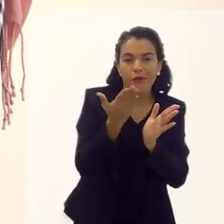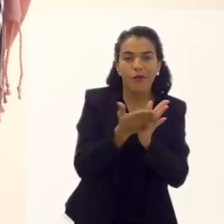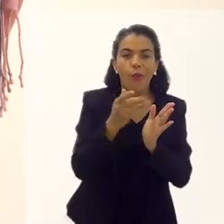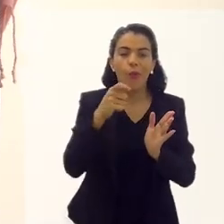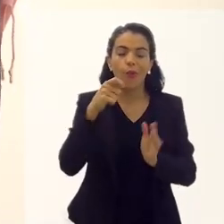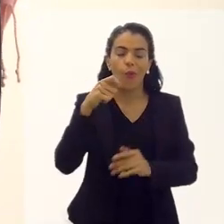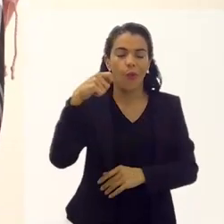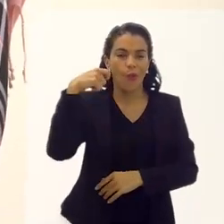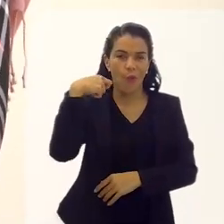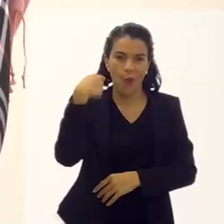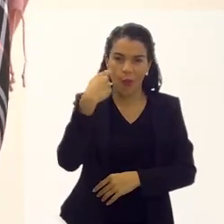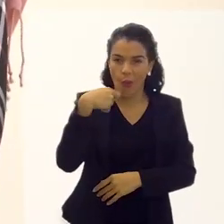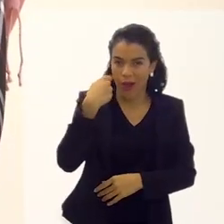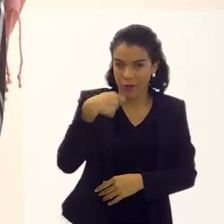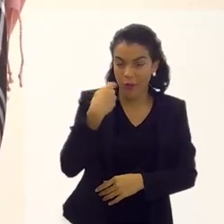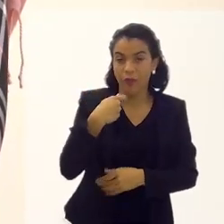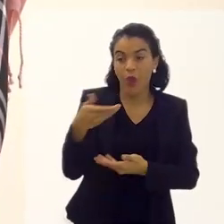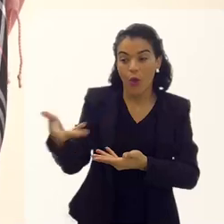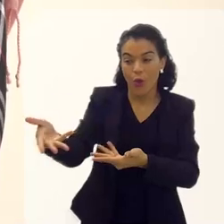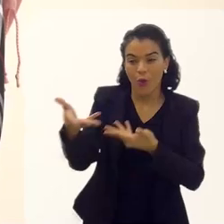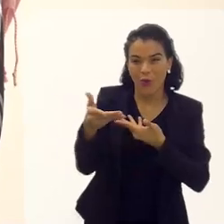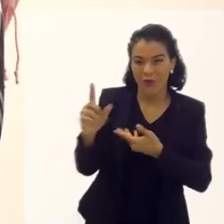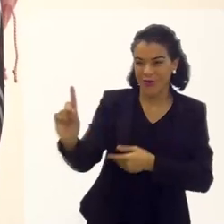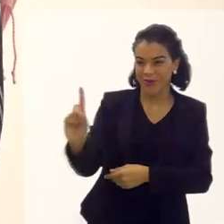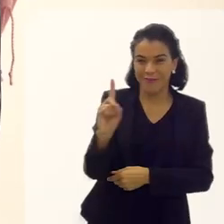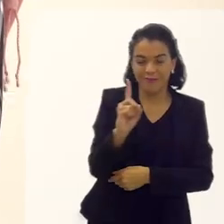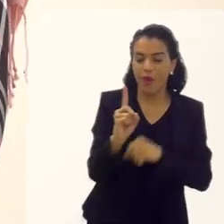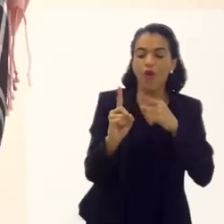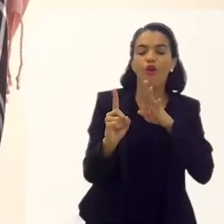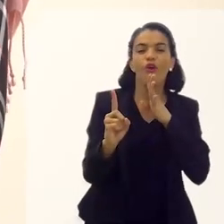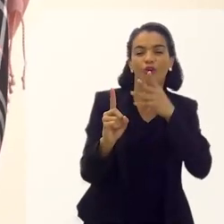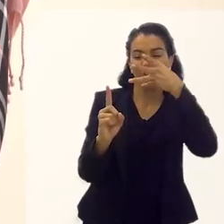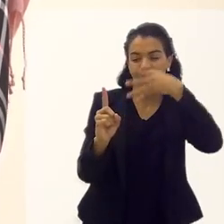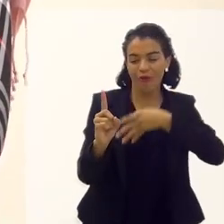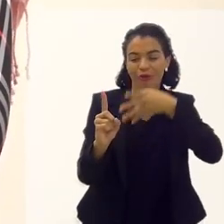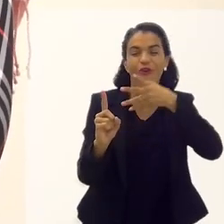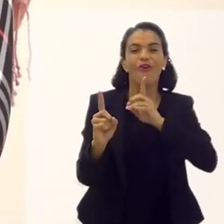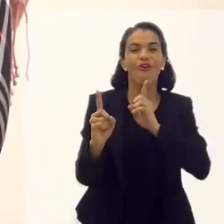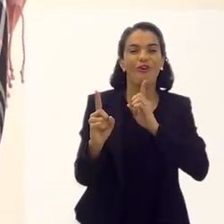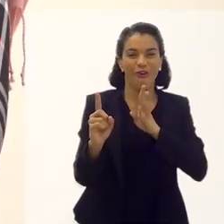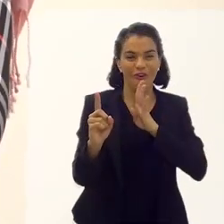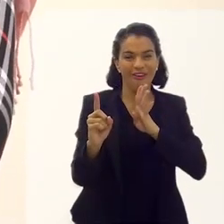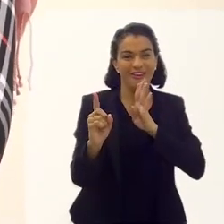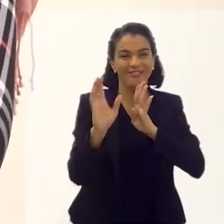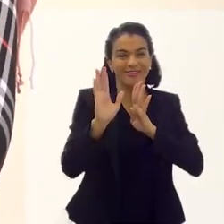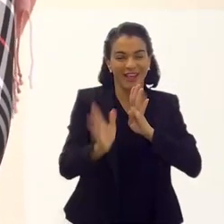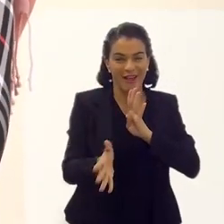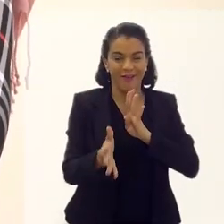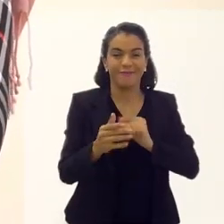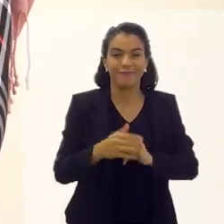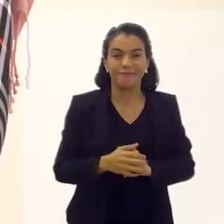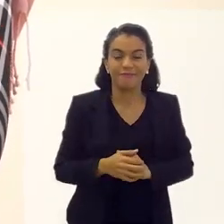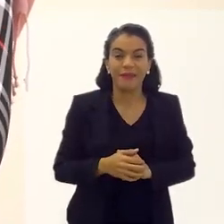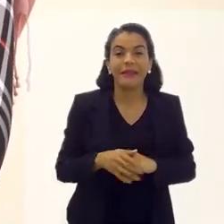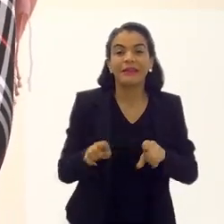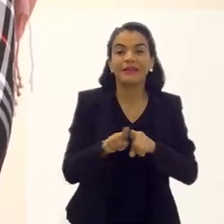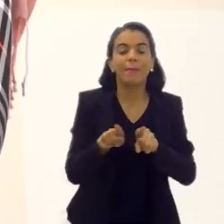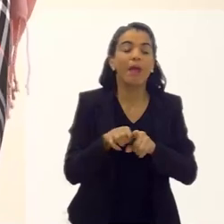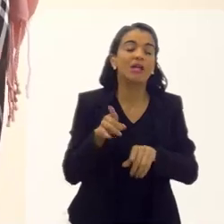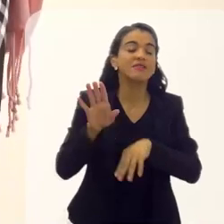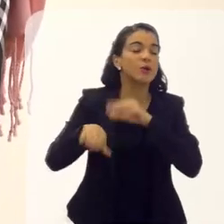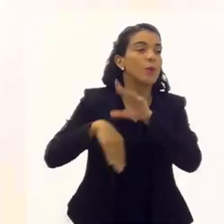eu escolho para o ator. Normalmente, quando eu convido alguém, eu já conheço um pouco. Quando eu não conheço, eu escolho